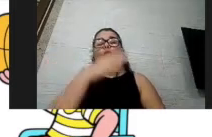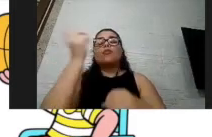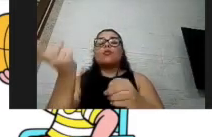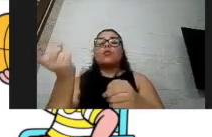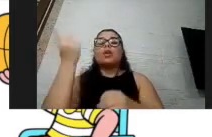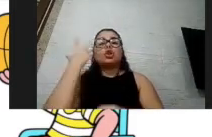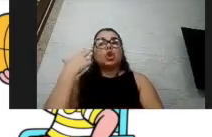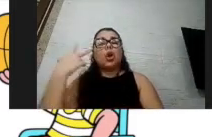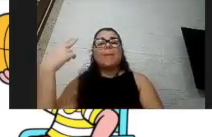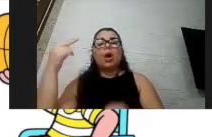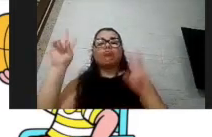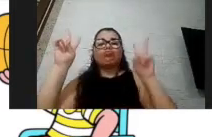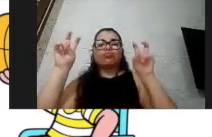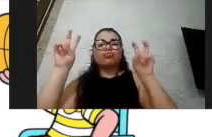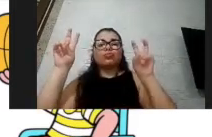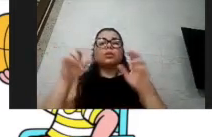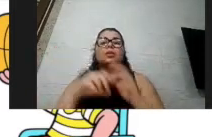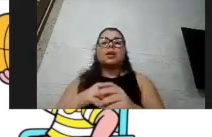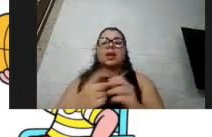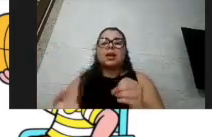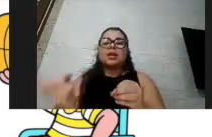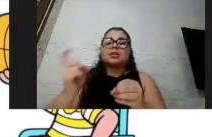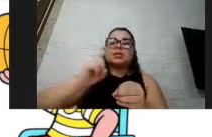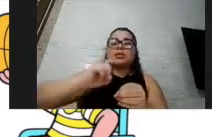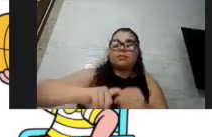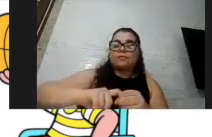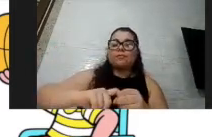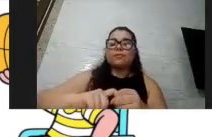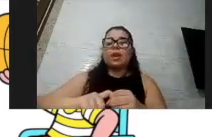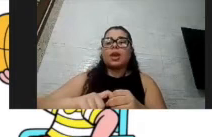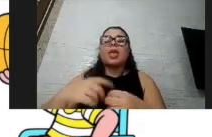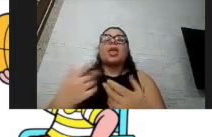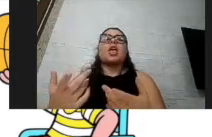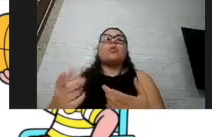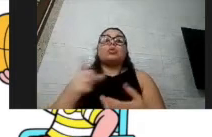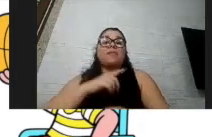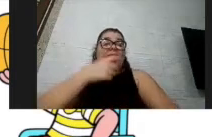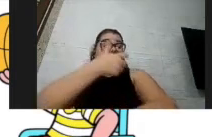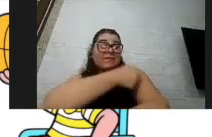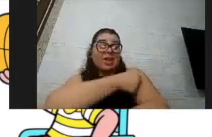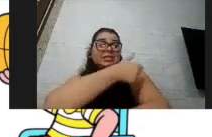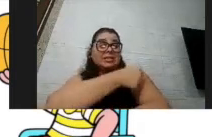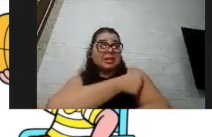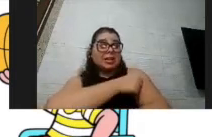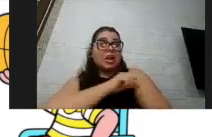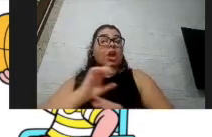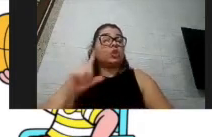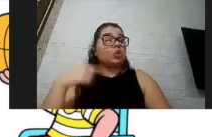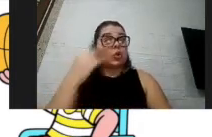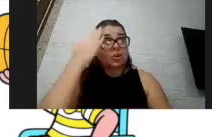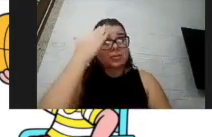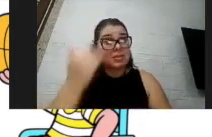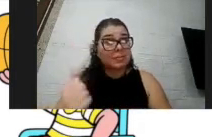mesmo quando a gente tiver vacina, porque a gente ainda não sabe se as vacinas realmente protegerão,